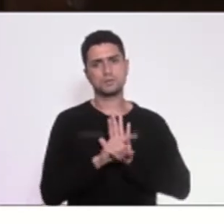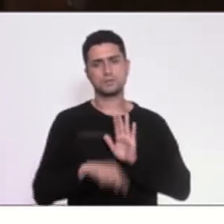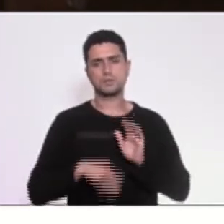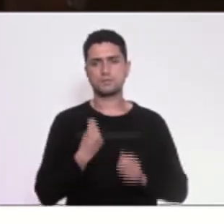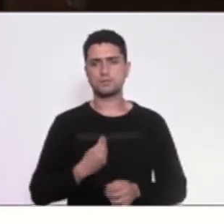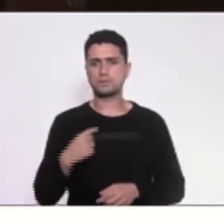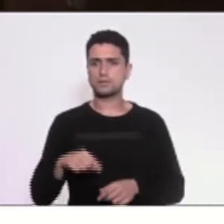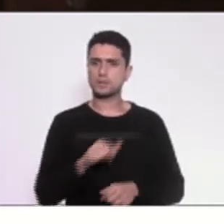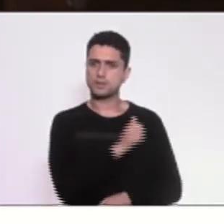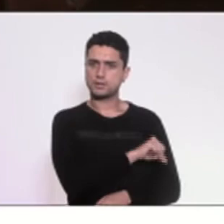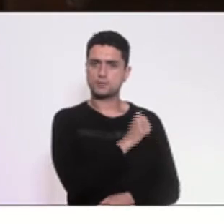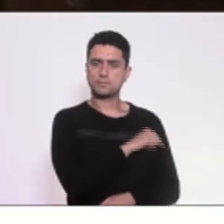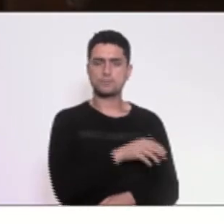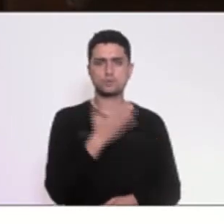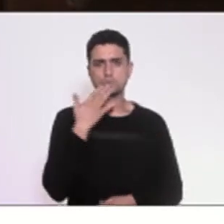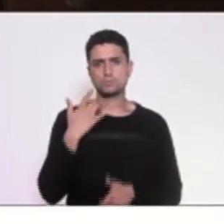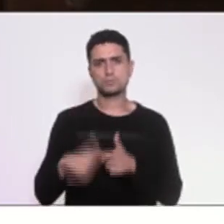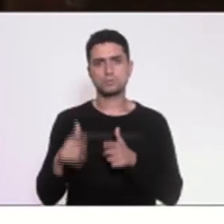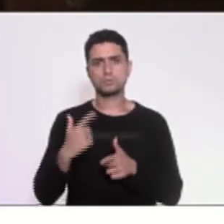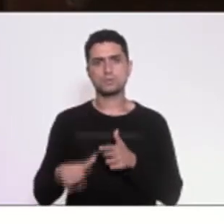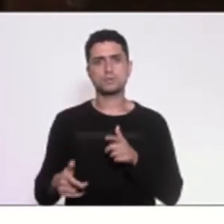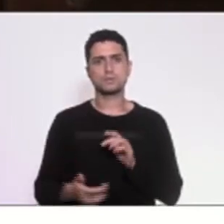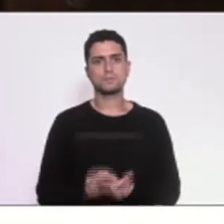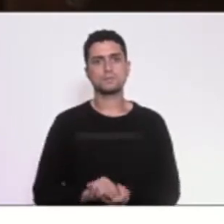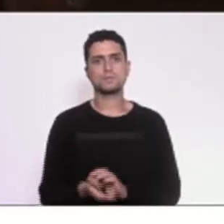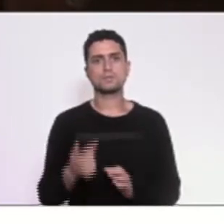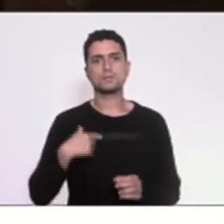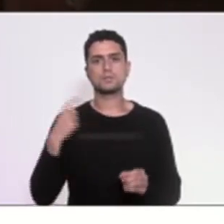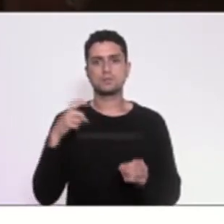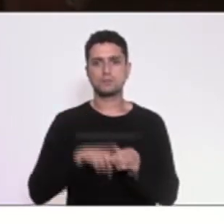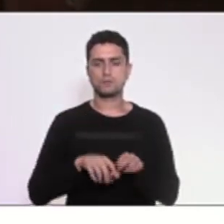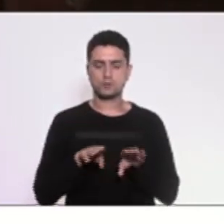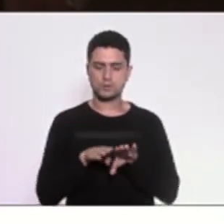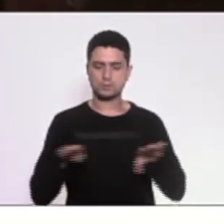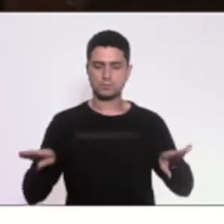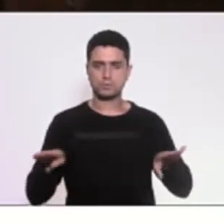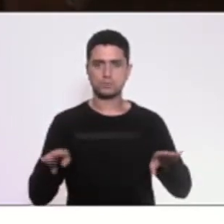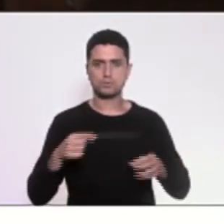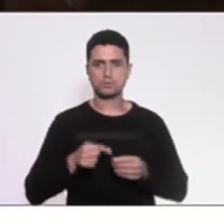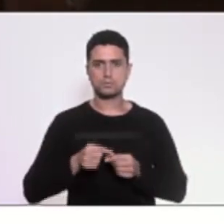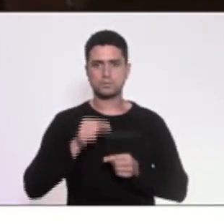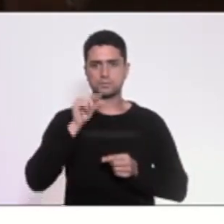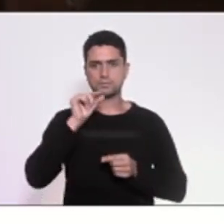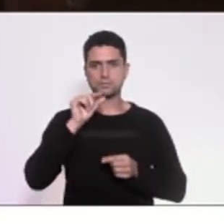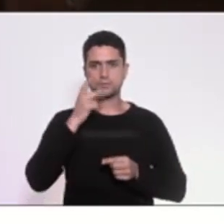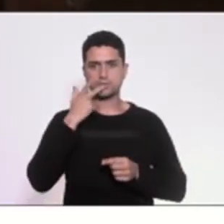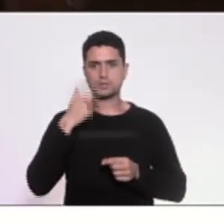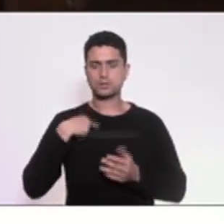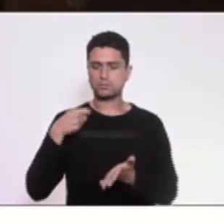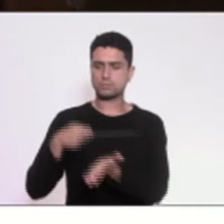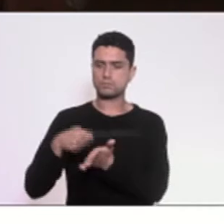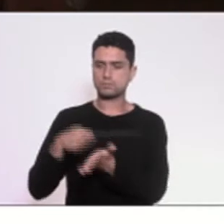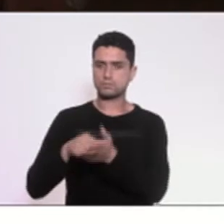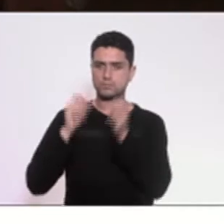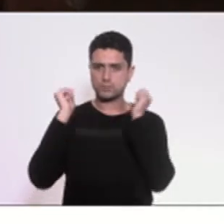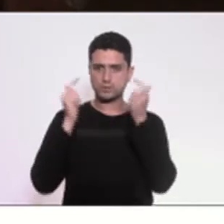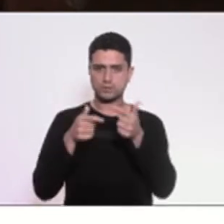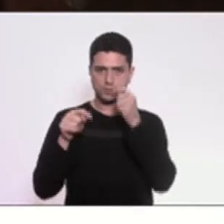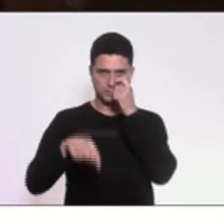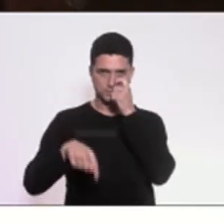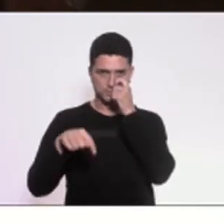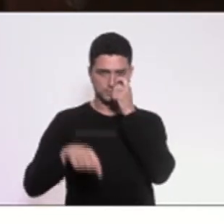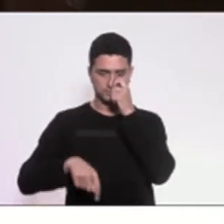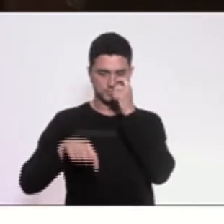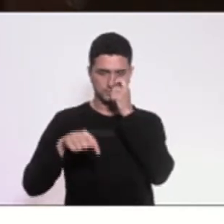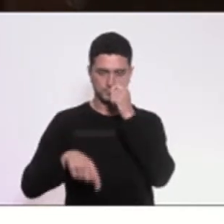de Janeiro este tipo de problema. Por isso, eu volto aqui a esta tribuna, cobro da Assembleia Legislativa, cobro da